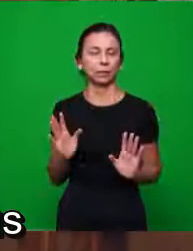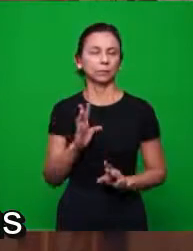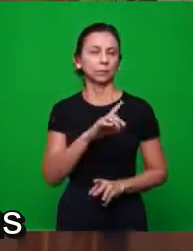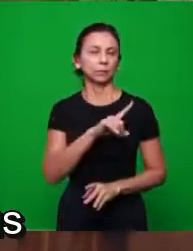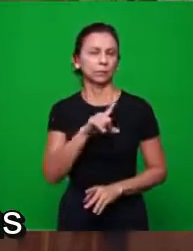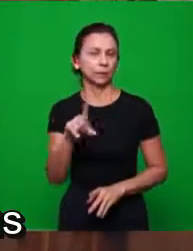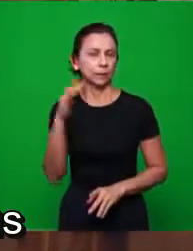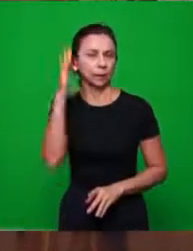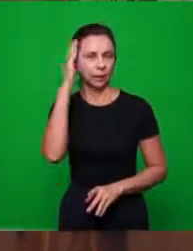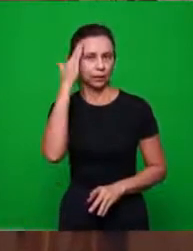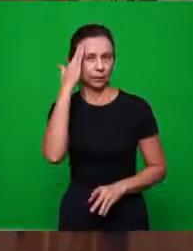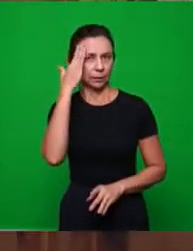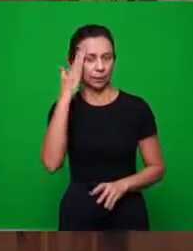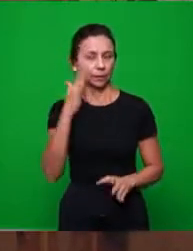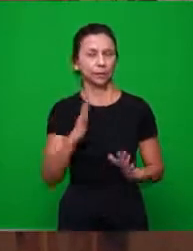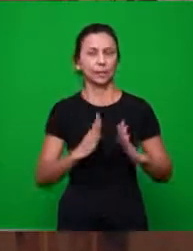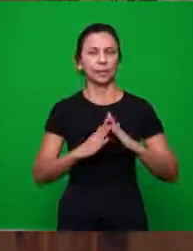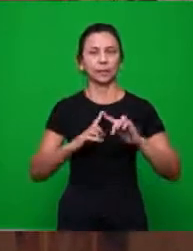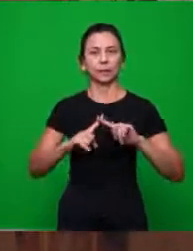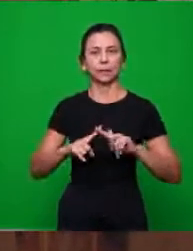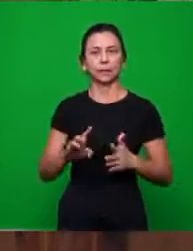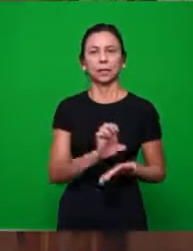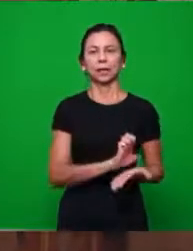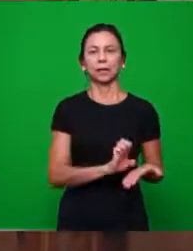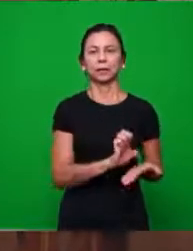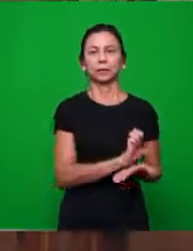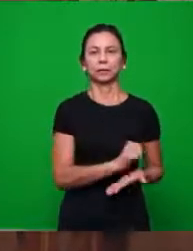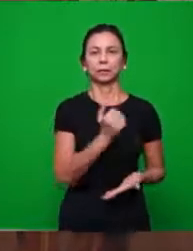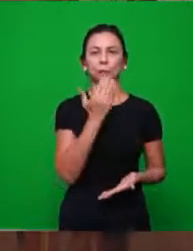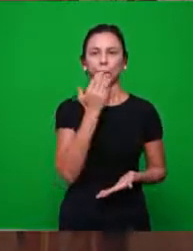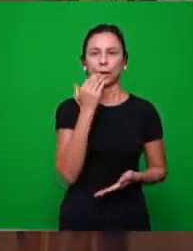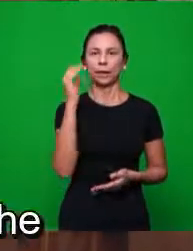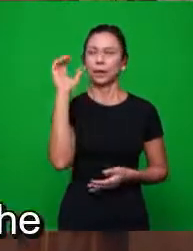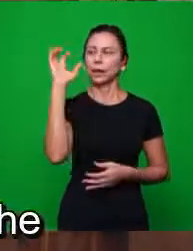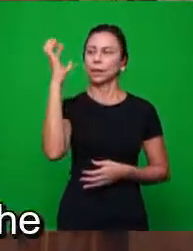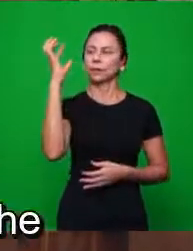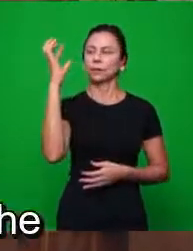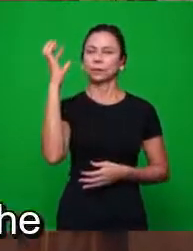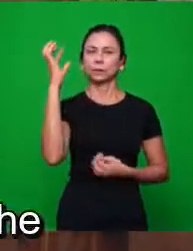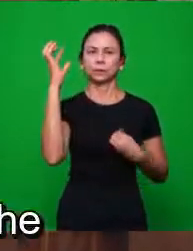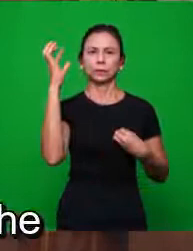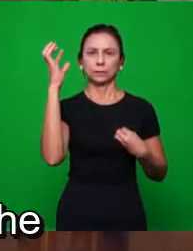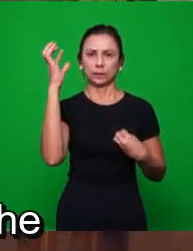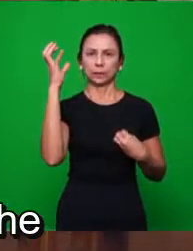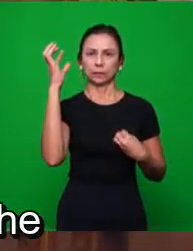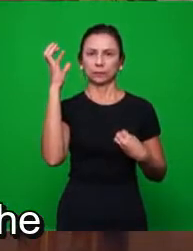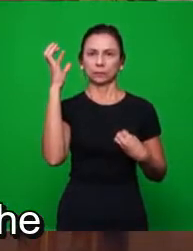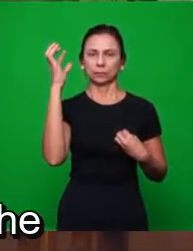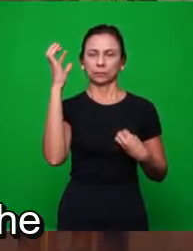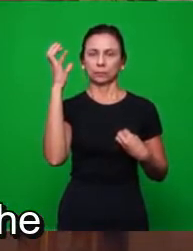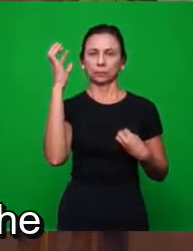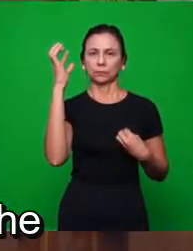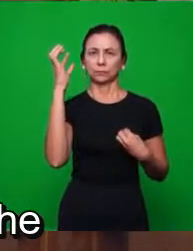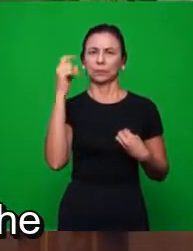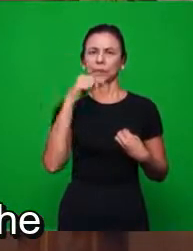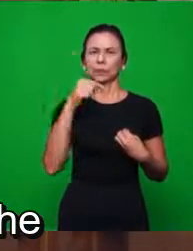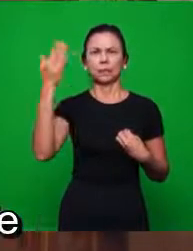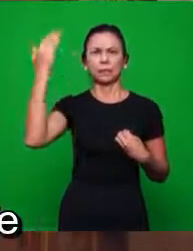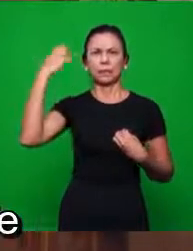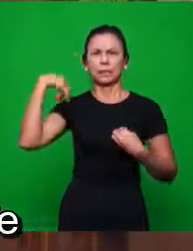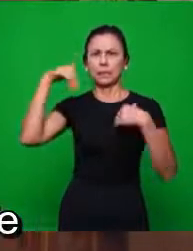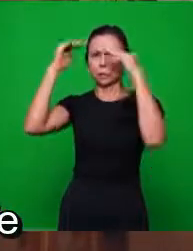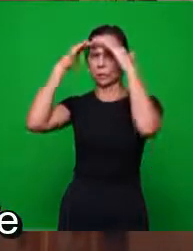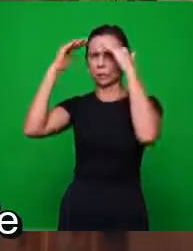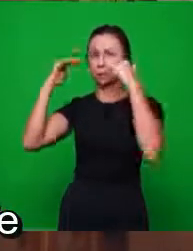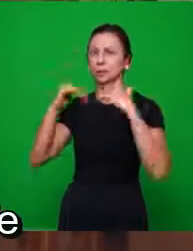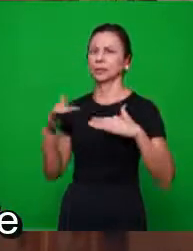à igreja de Éfeso. Comer da árvore da vida. Aquilo que foi impedimento lá da desobediência, agora, na